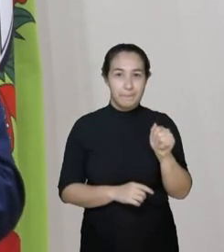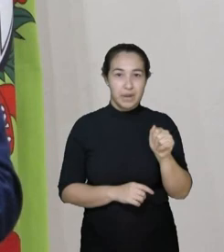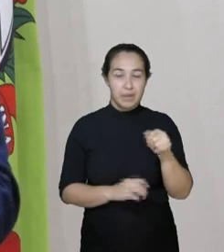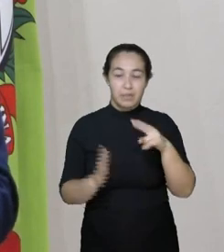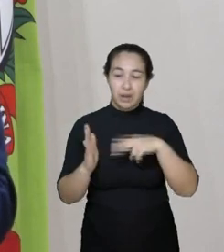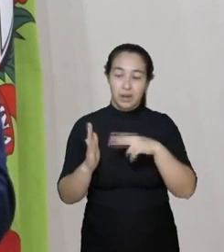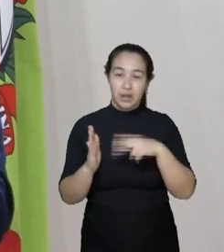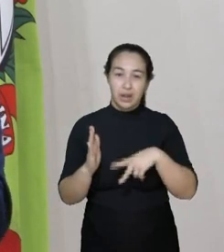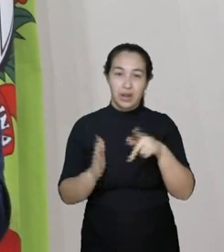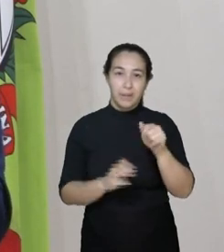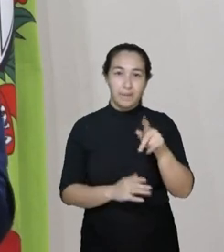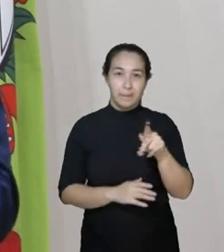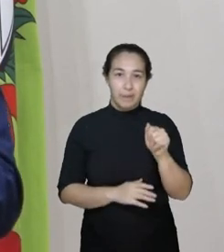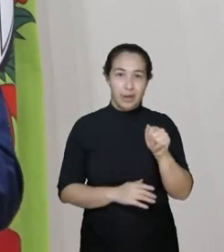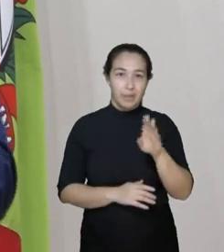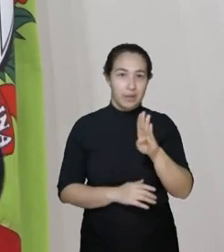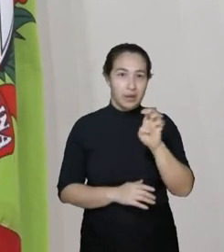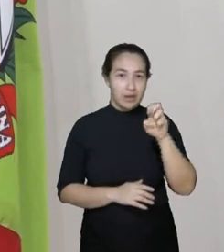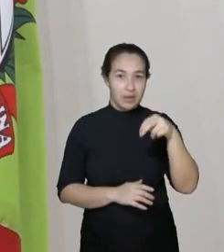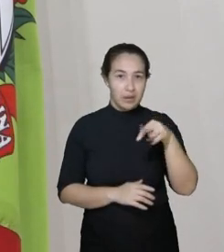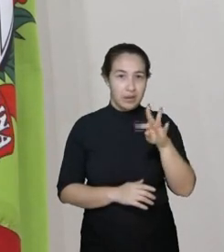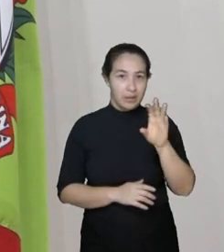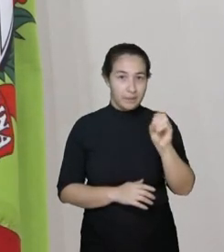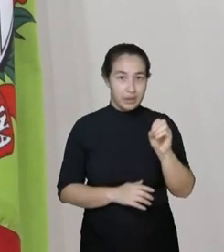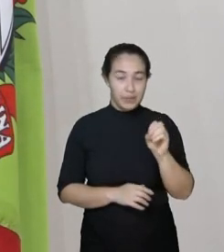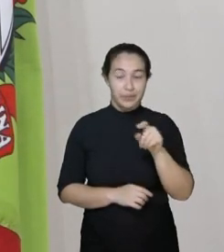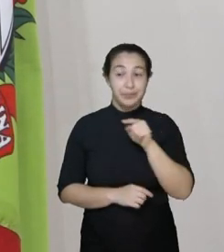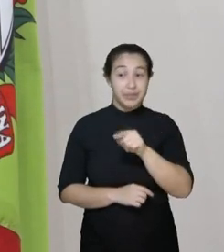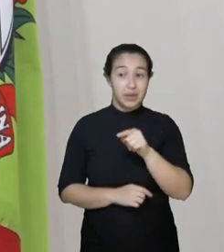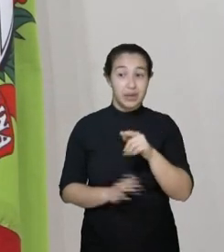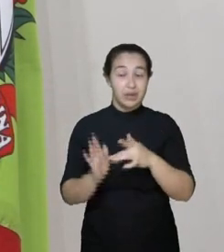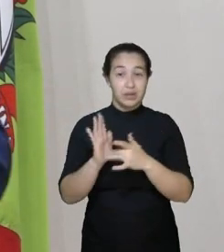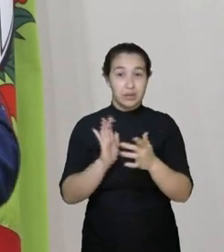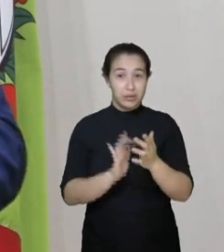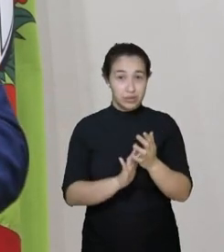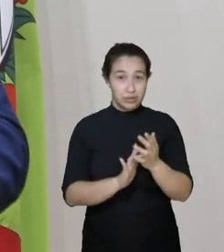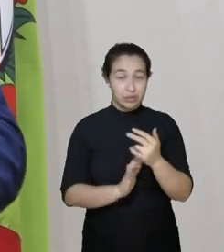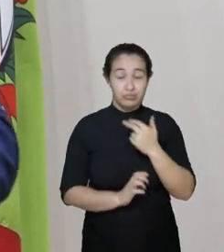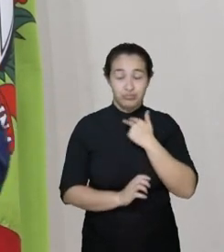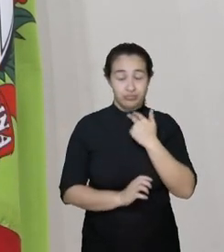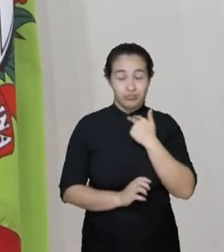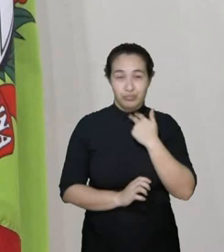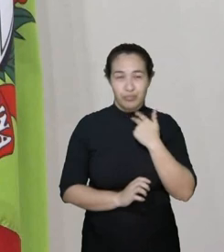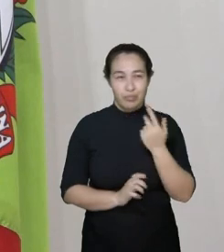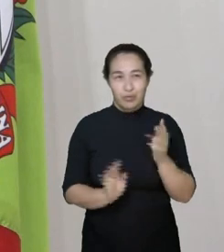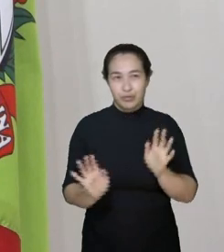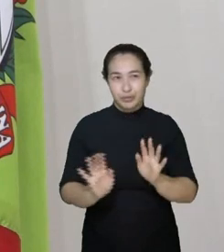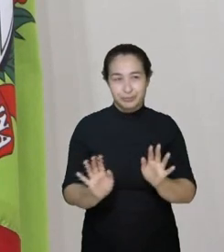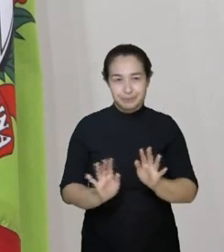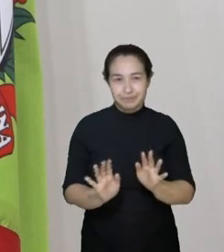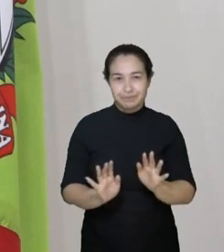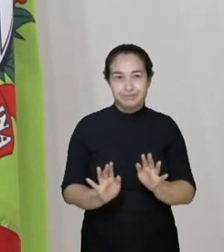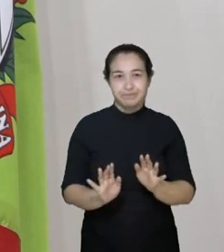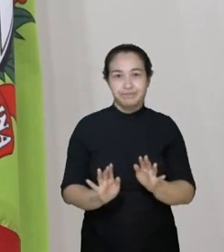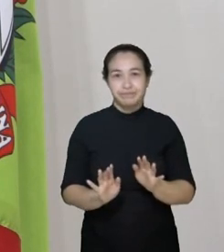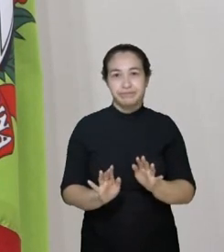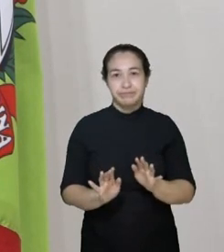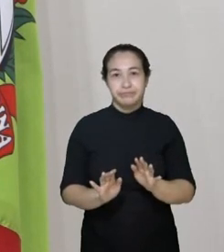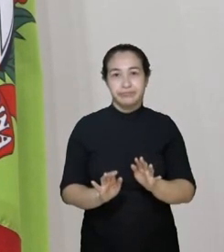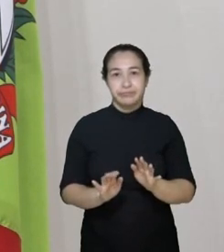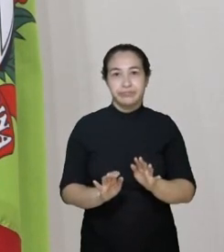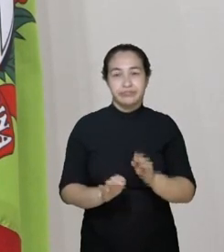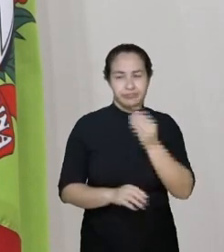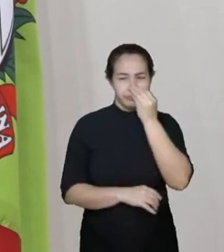Bento XVI. O cristão não pode ser, de forma alguma, insensível à